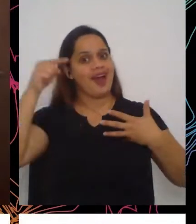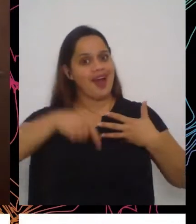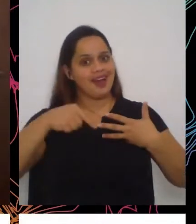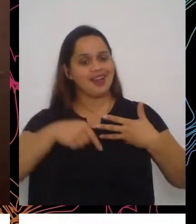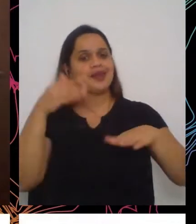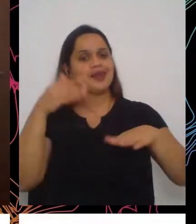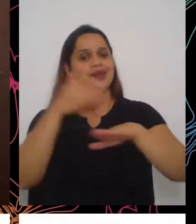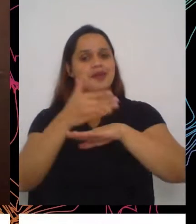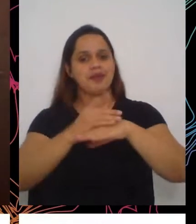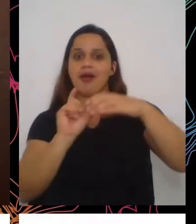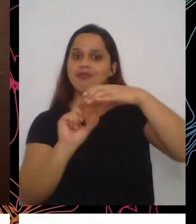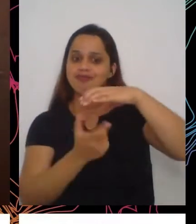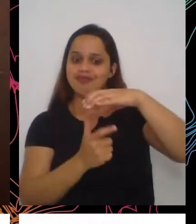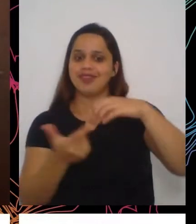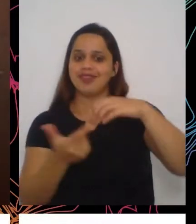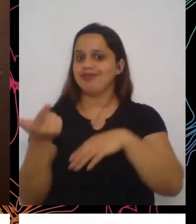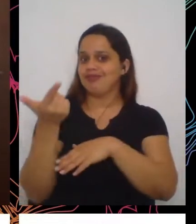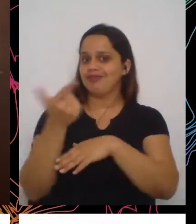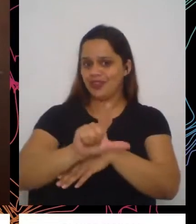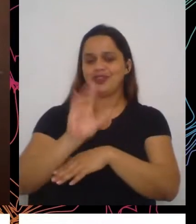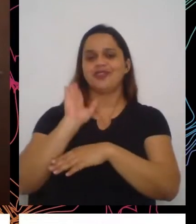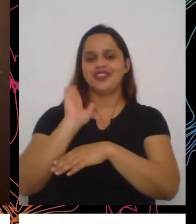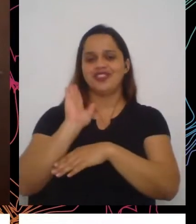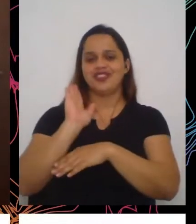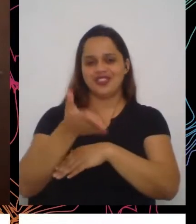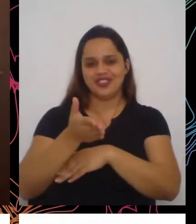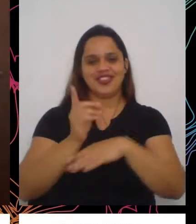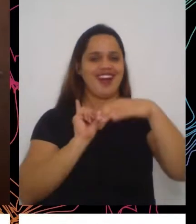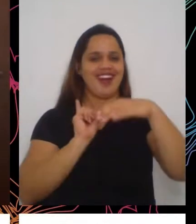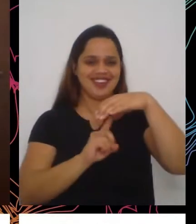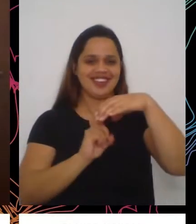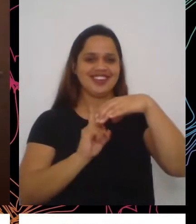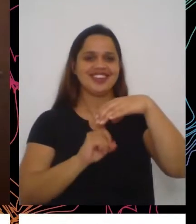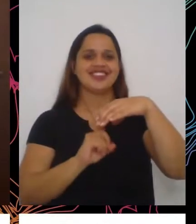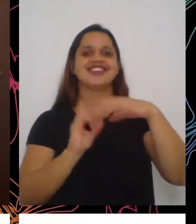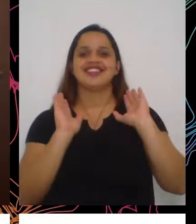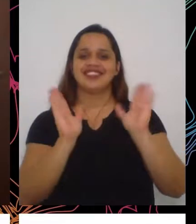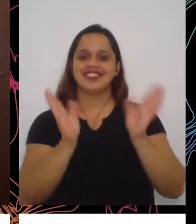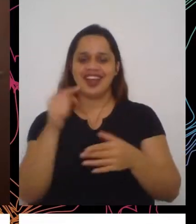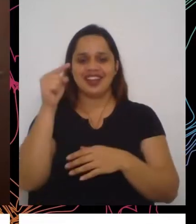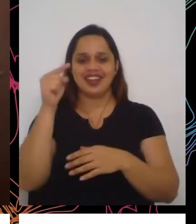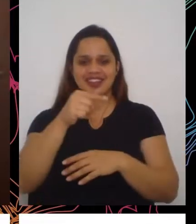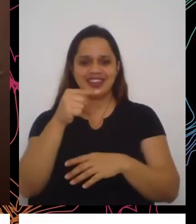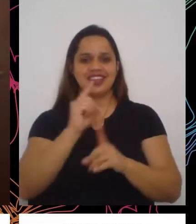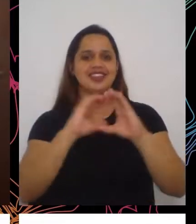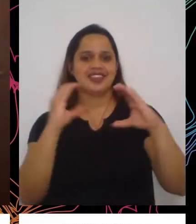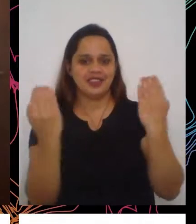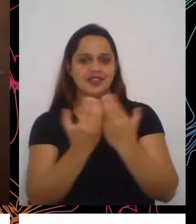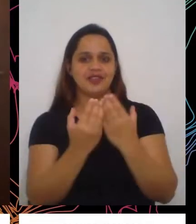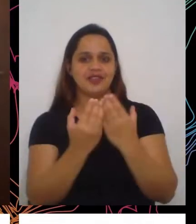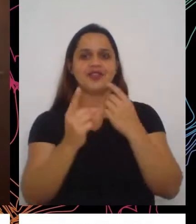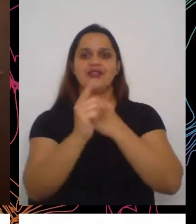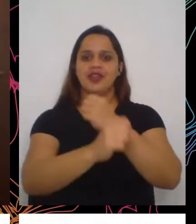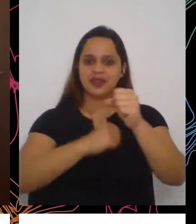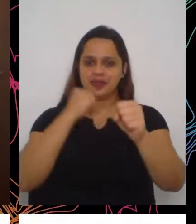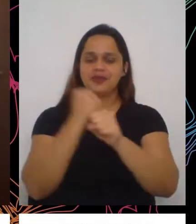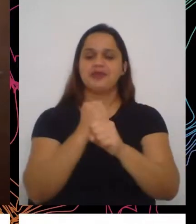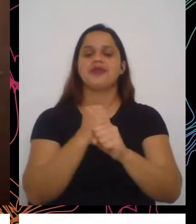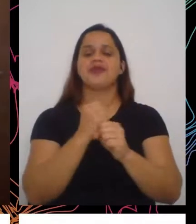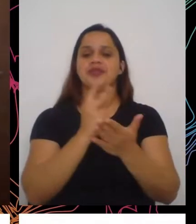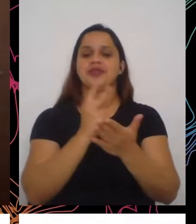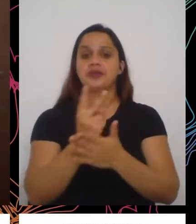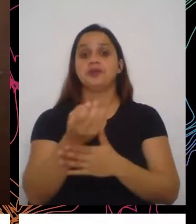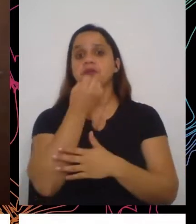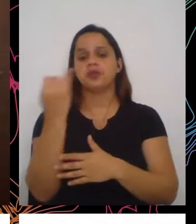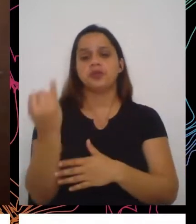uma vez. Já sou freguesa aqui desse encontro anual. É muito importante estar